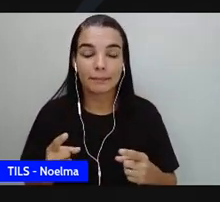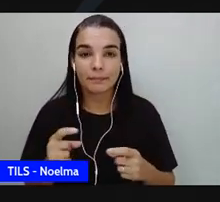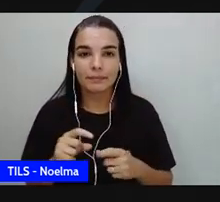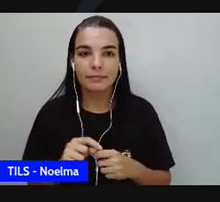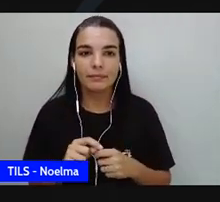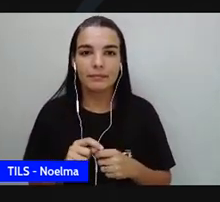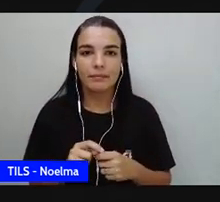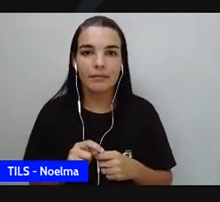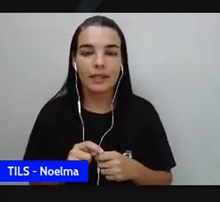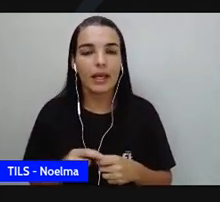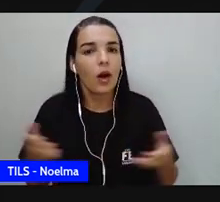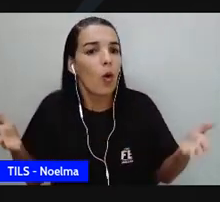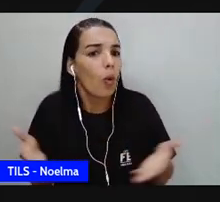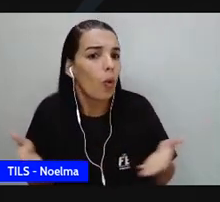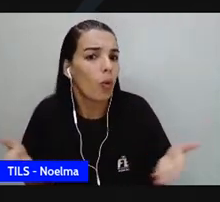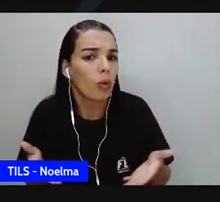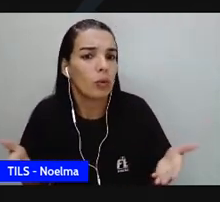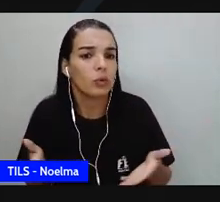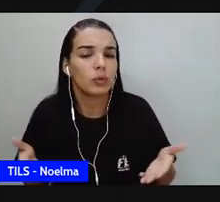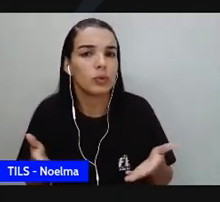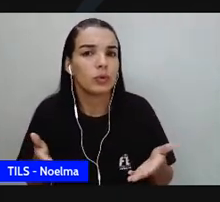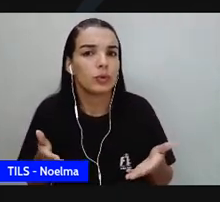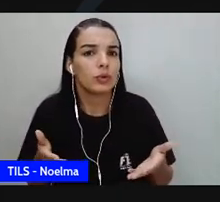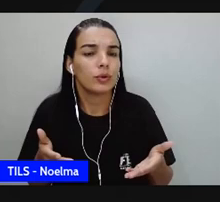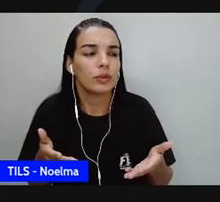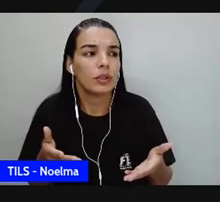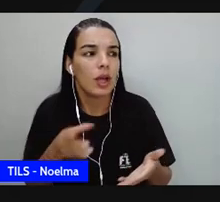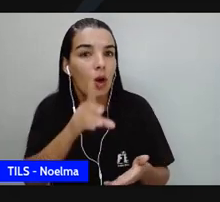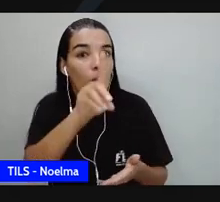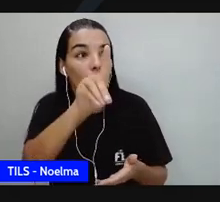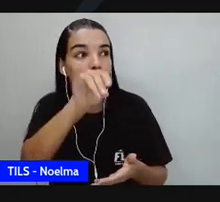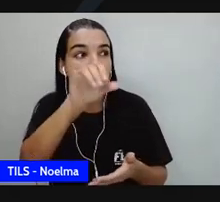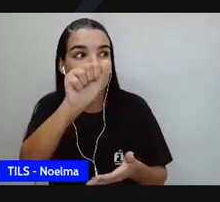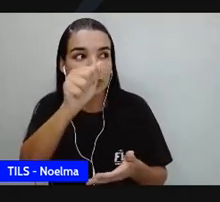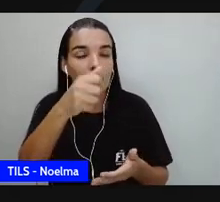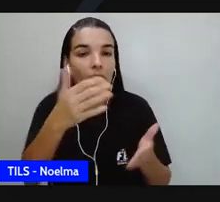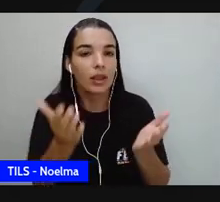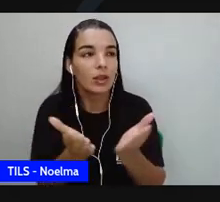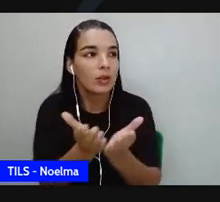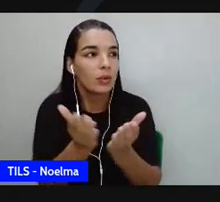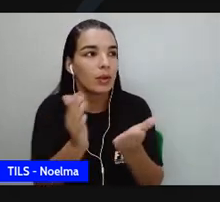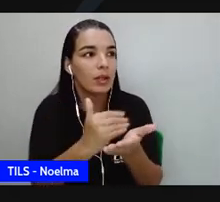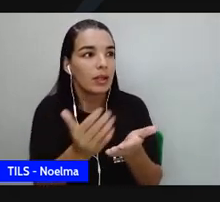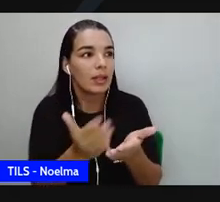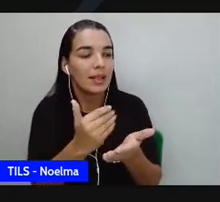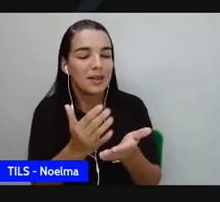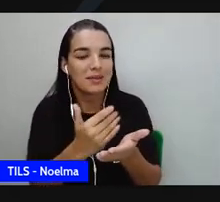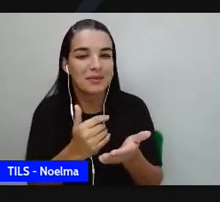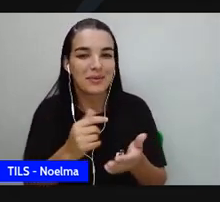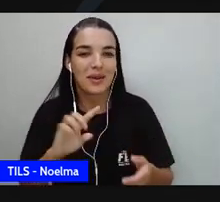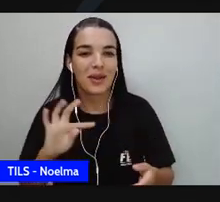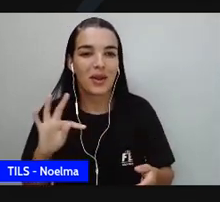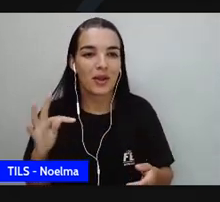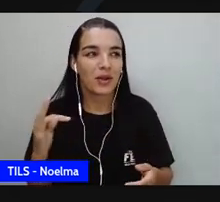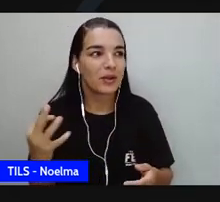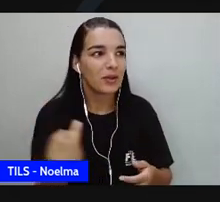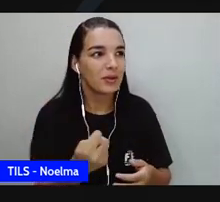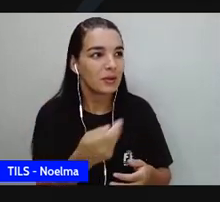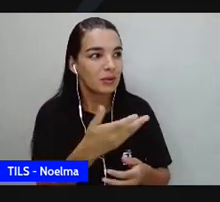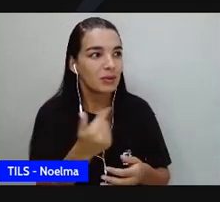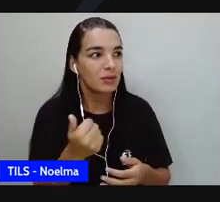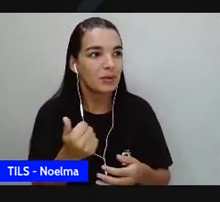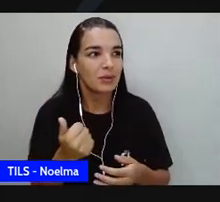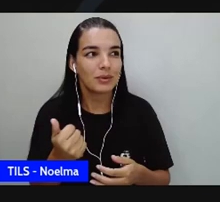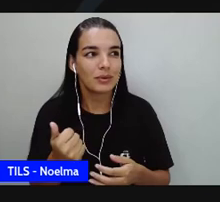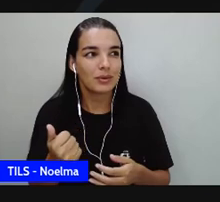nesse dia do livro, nós trazemos uma autora